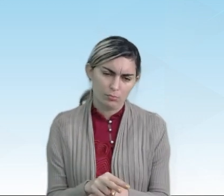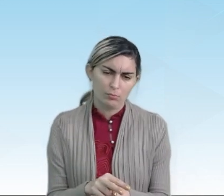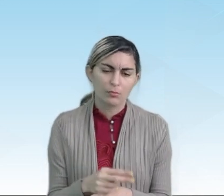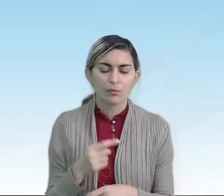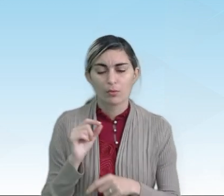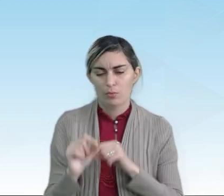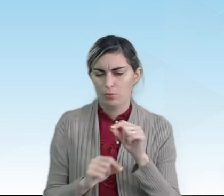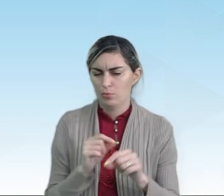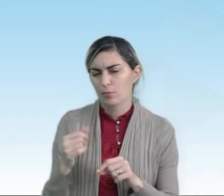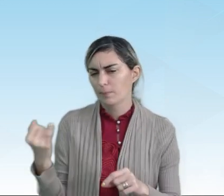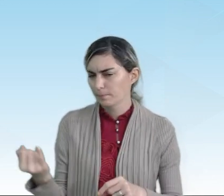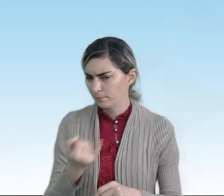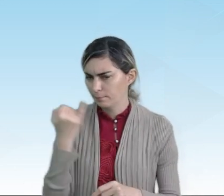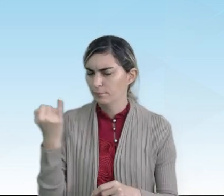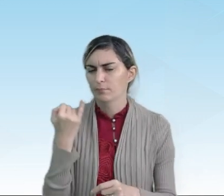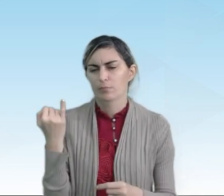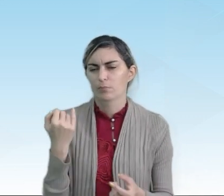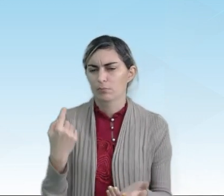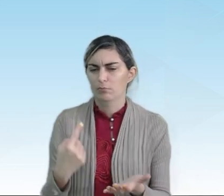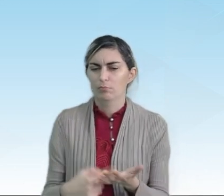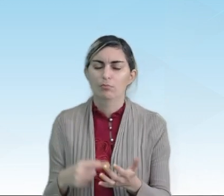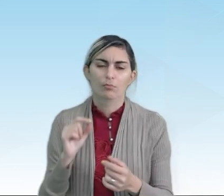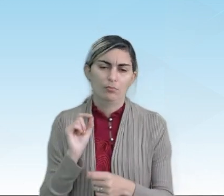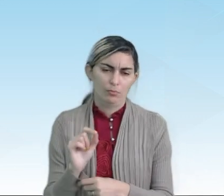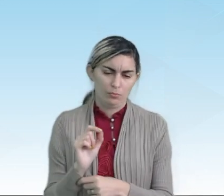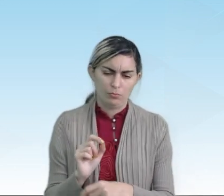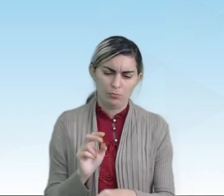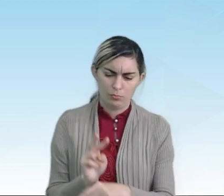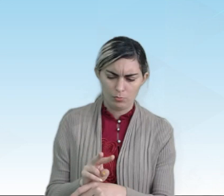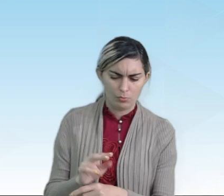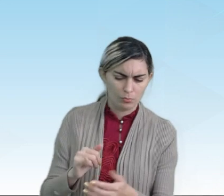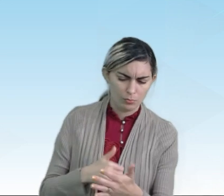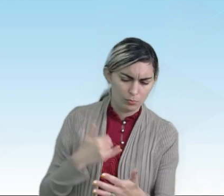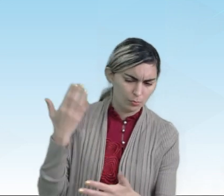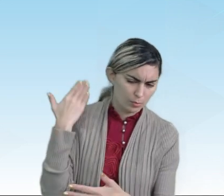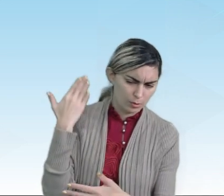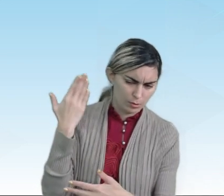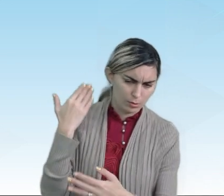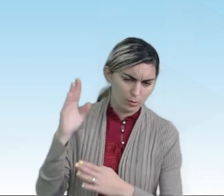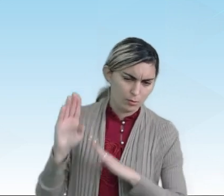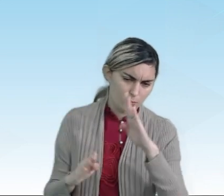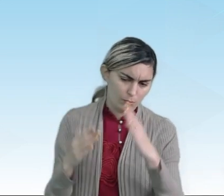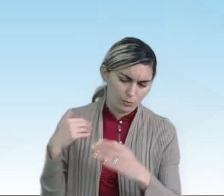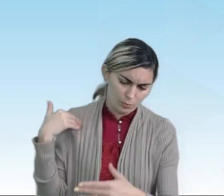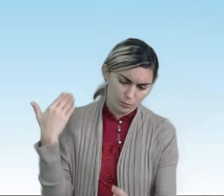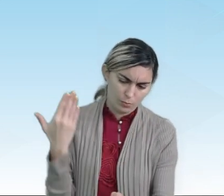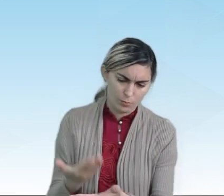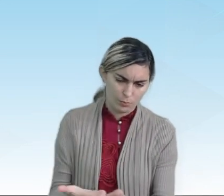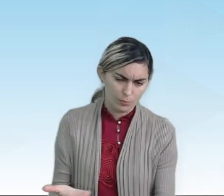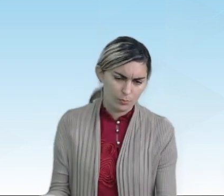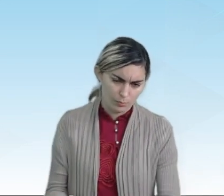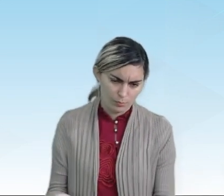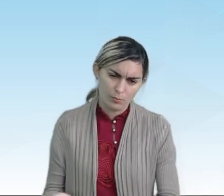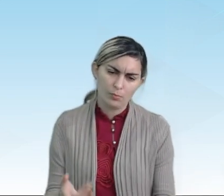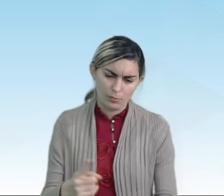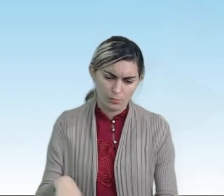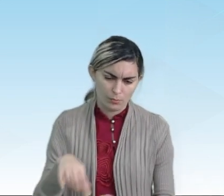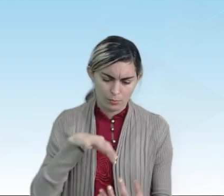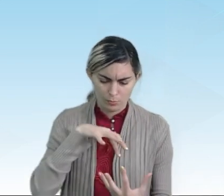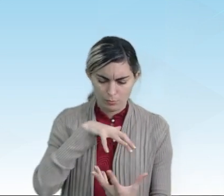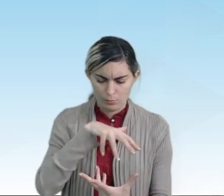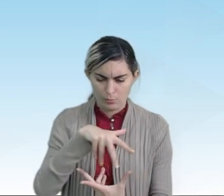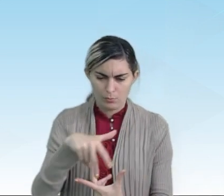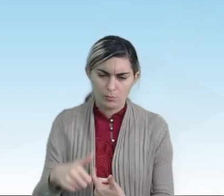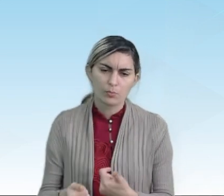Trata-se de uma importante marca no sentido de registrar o passado biológico e geológico do nosso planeta,